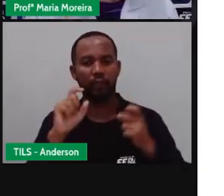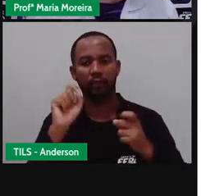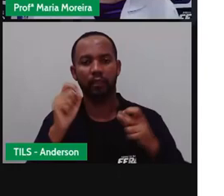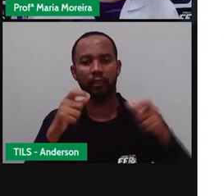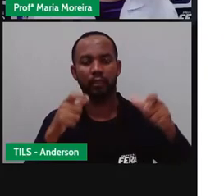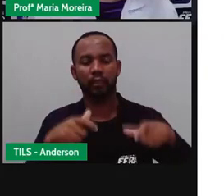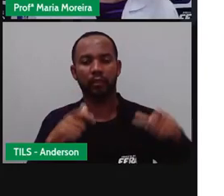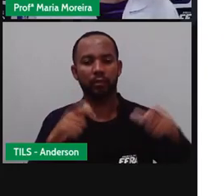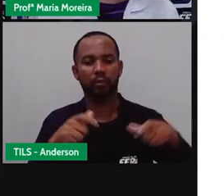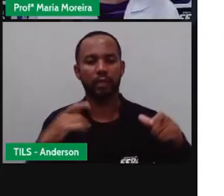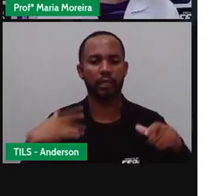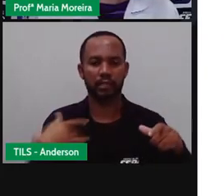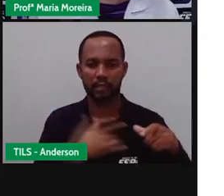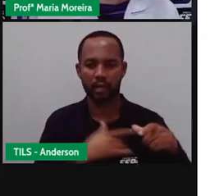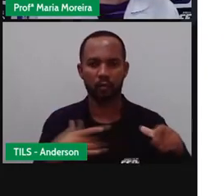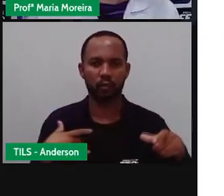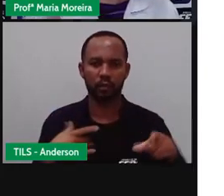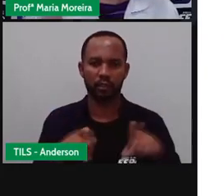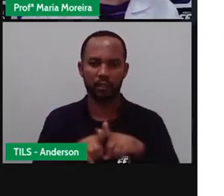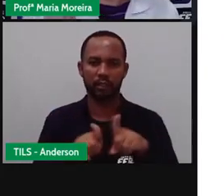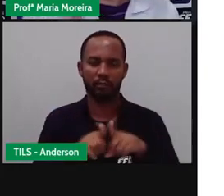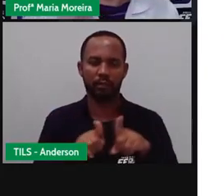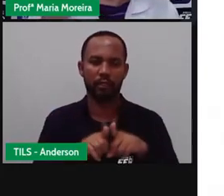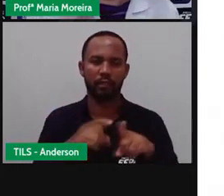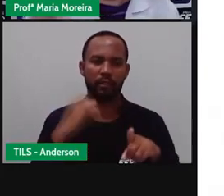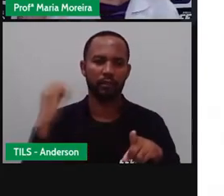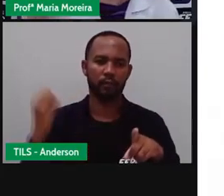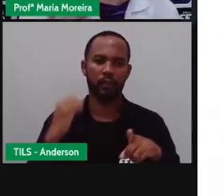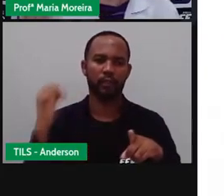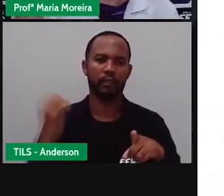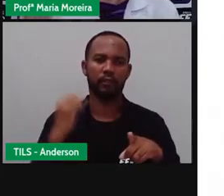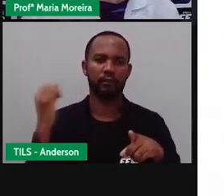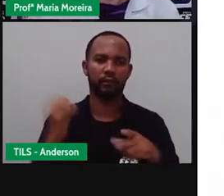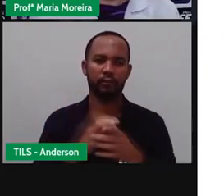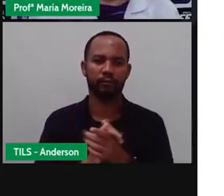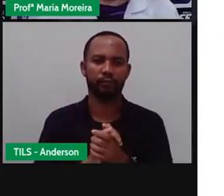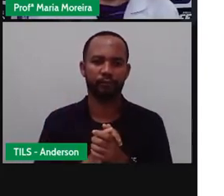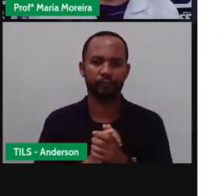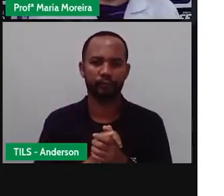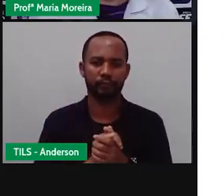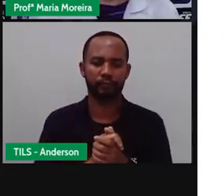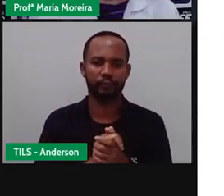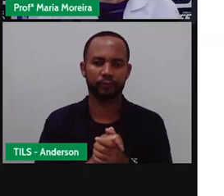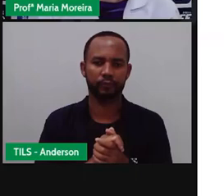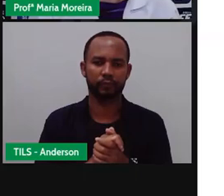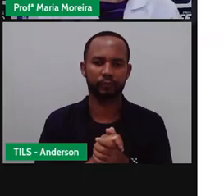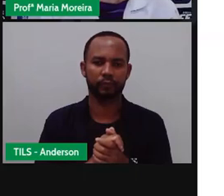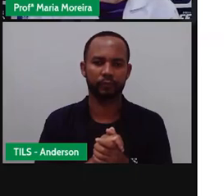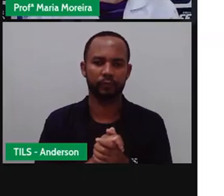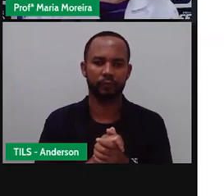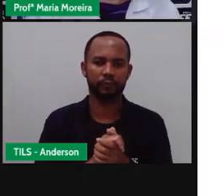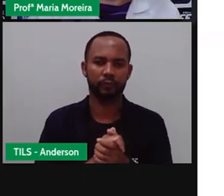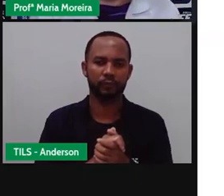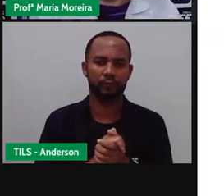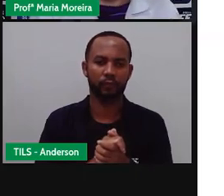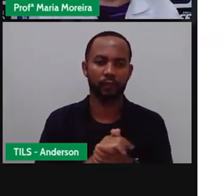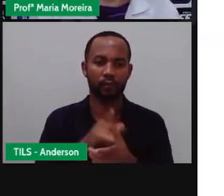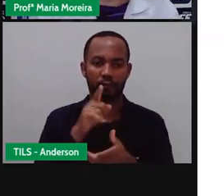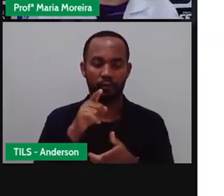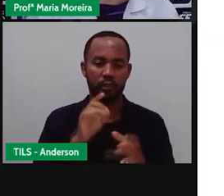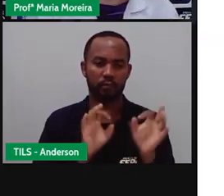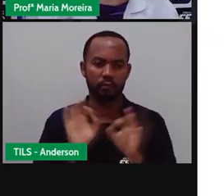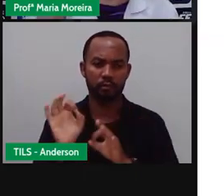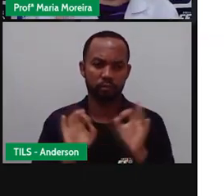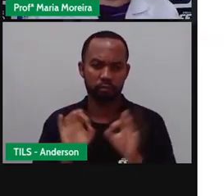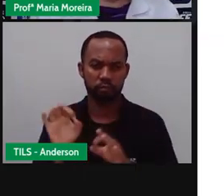E com a sua saúde Porque isso está diretamente Associado à sua saúde Certo? Bom, fazendo isso aqui